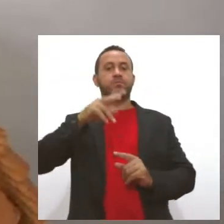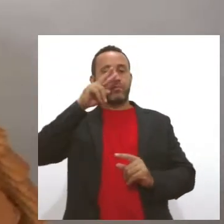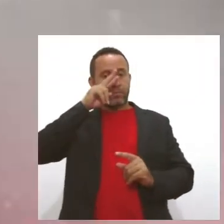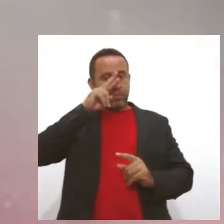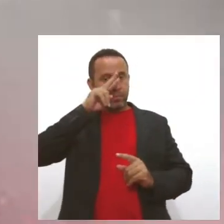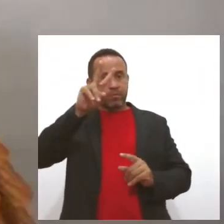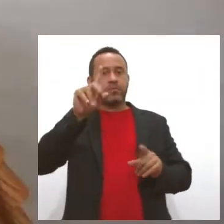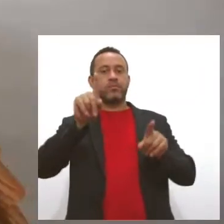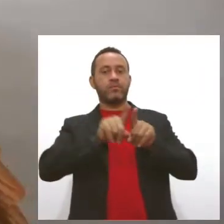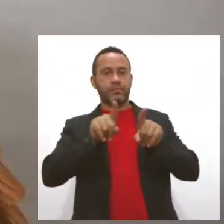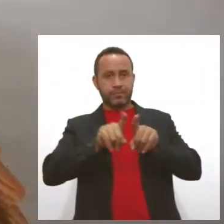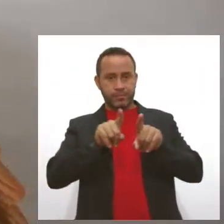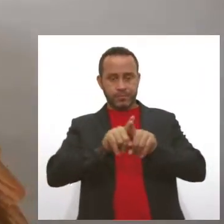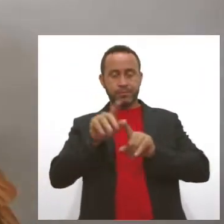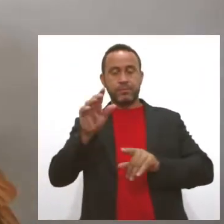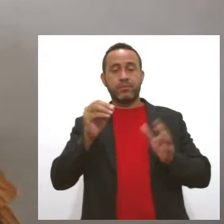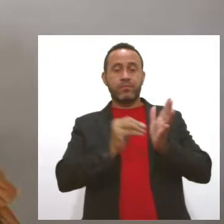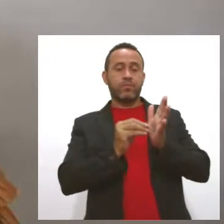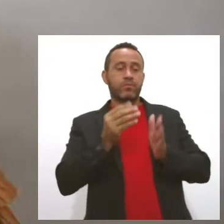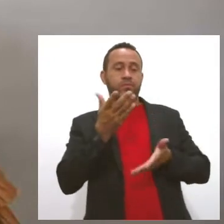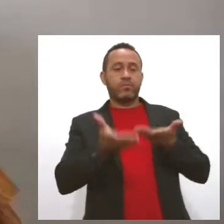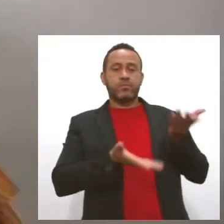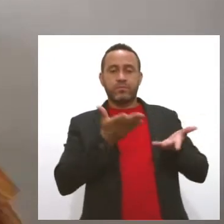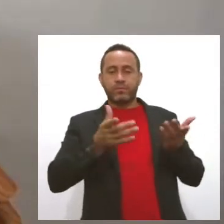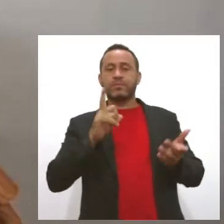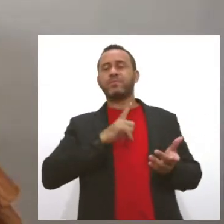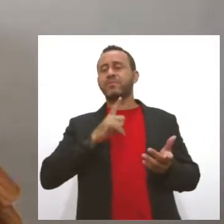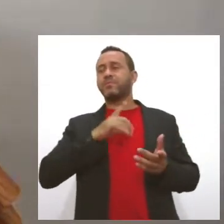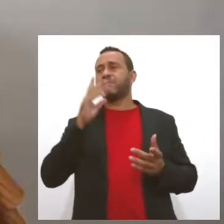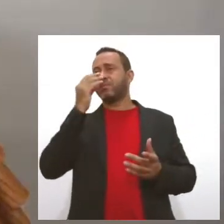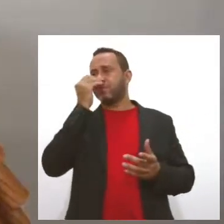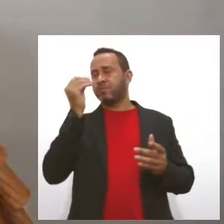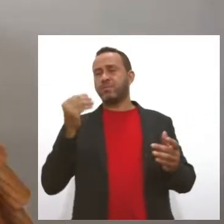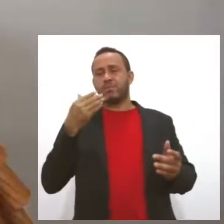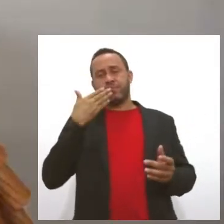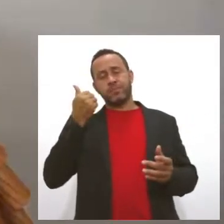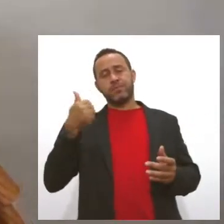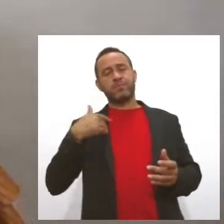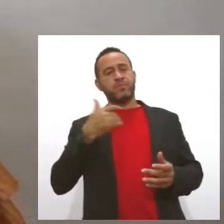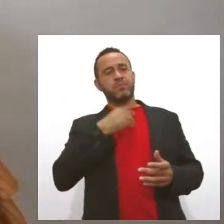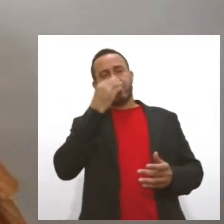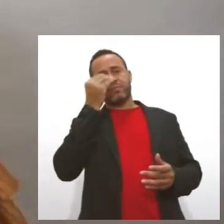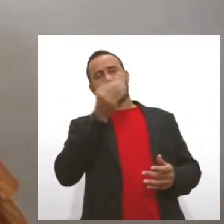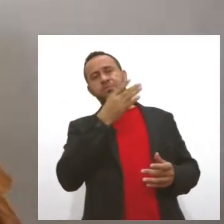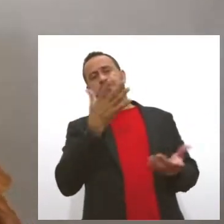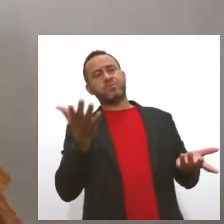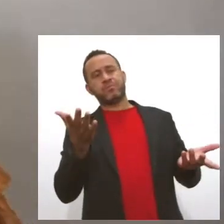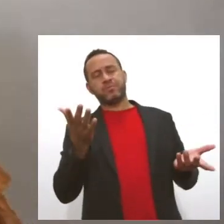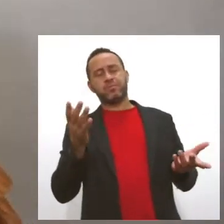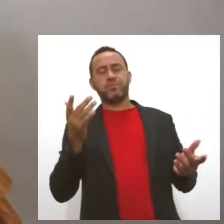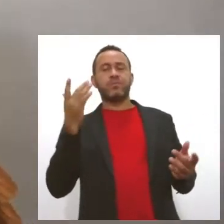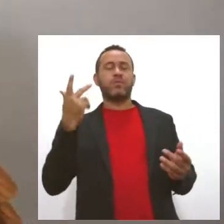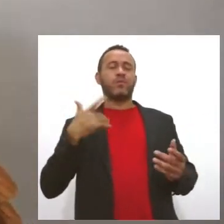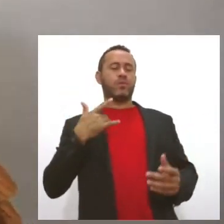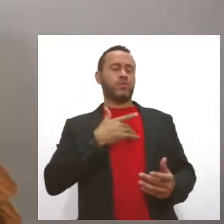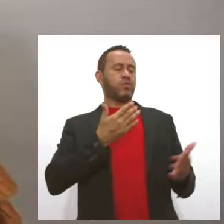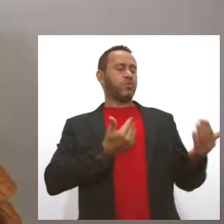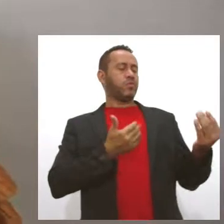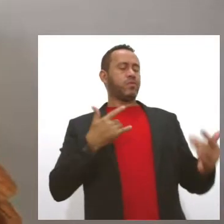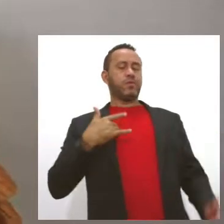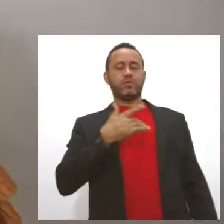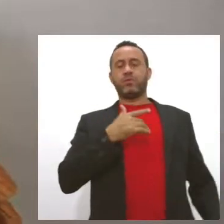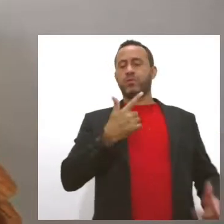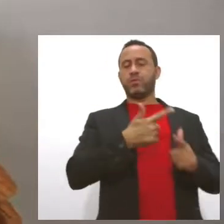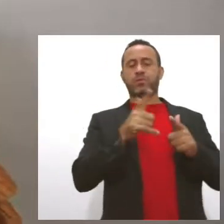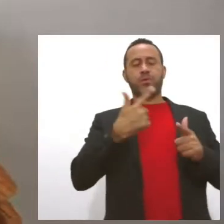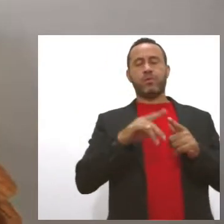a essa falta de cuidado de muita gente que já teve e acha que não vai ter mais. De muita gente que fala, ah, eu sou jovem, não tenho problemas e